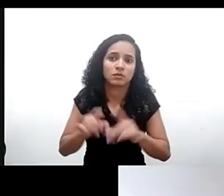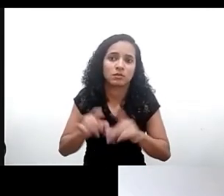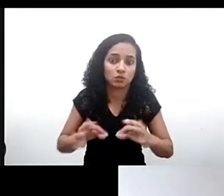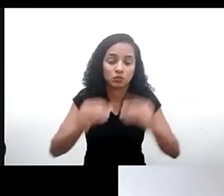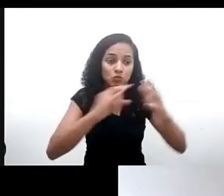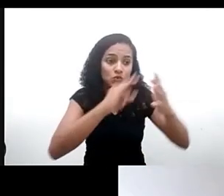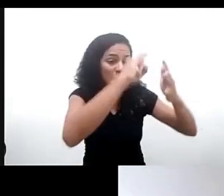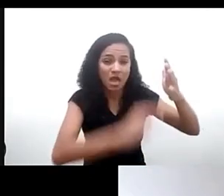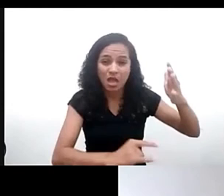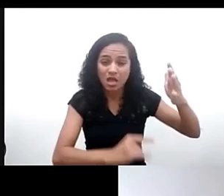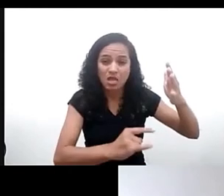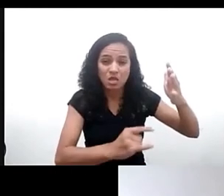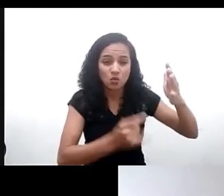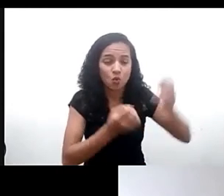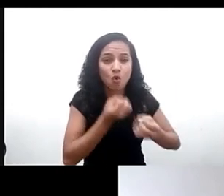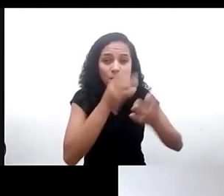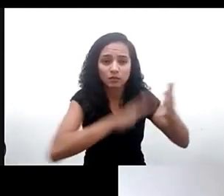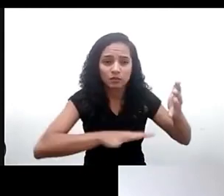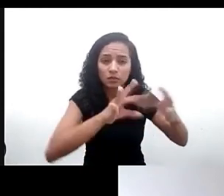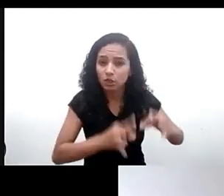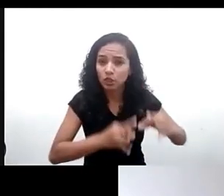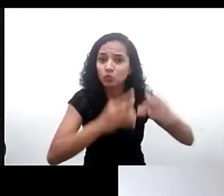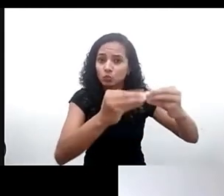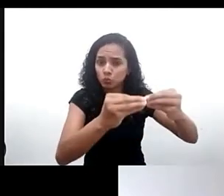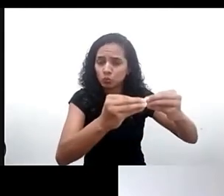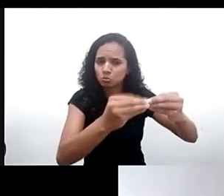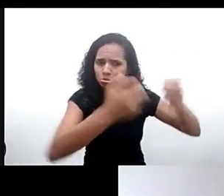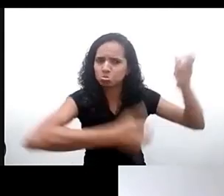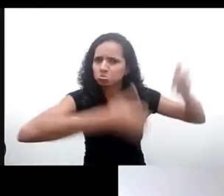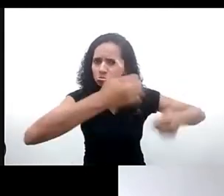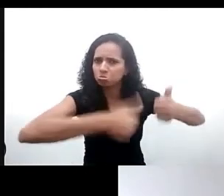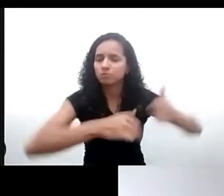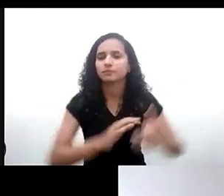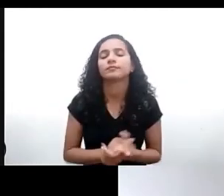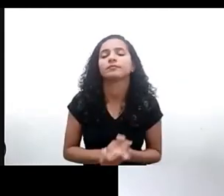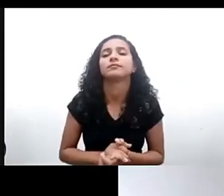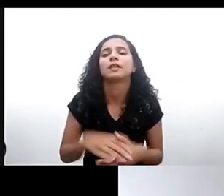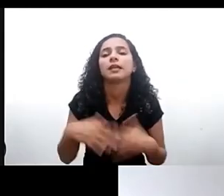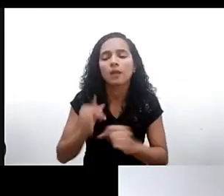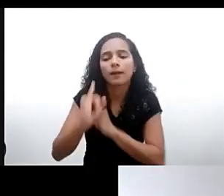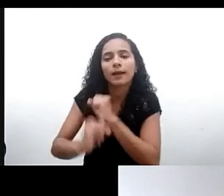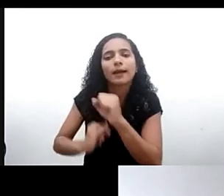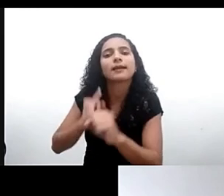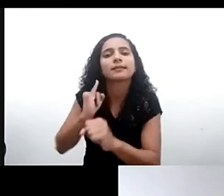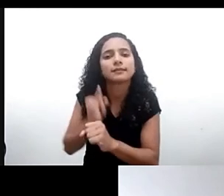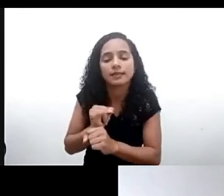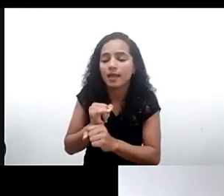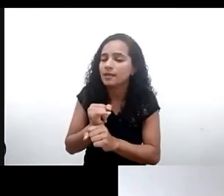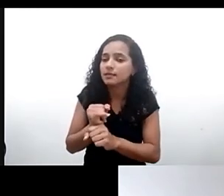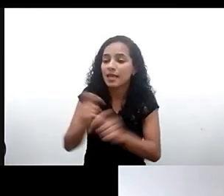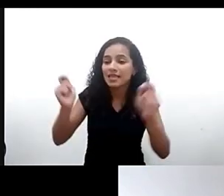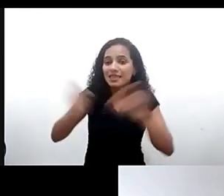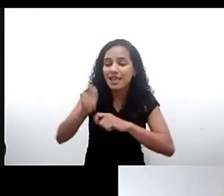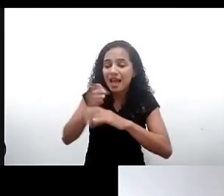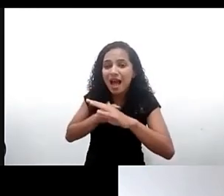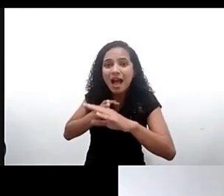geral obrigada acesso à internet aos dispositivos que permitam acesso não só direto